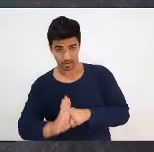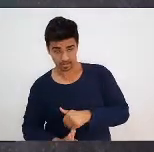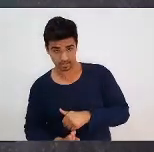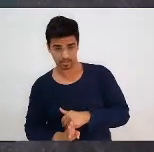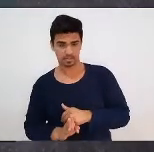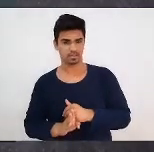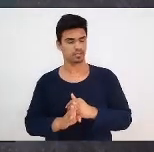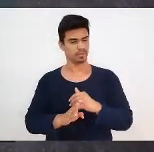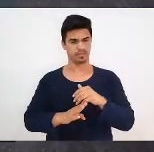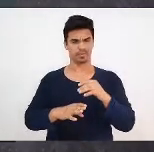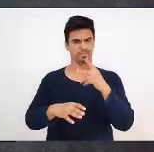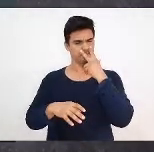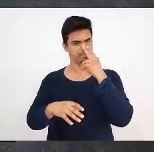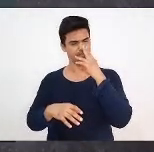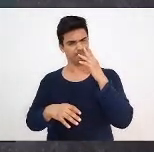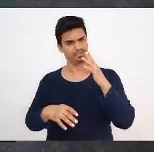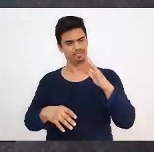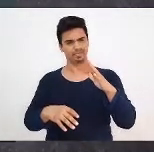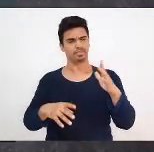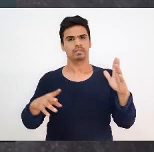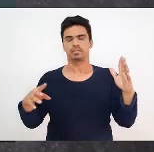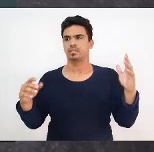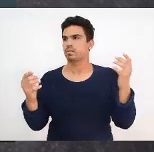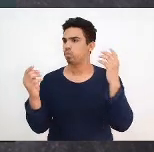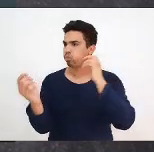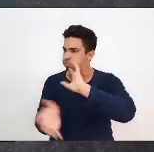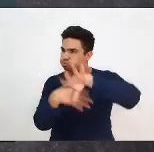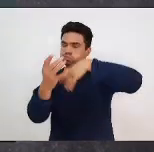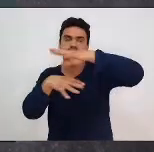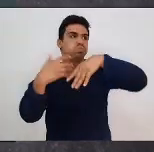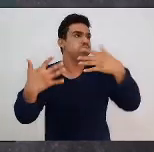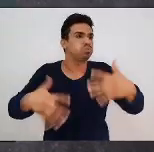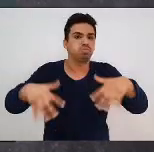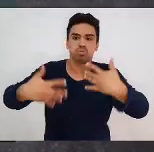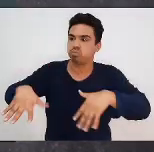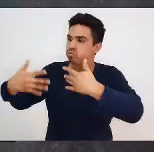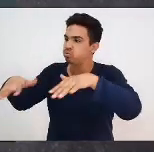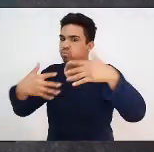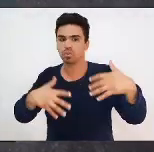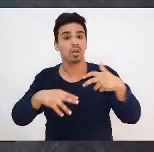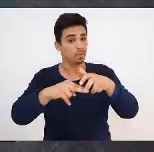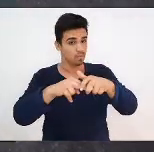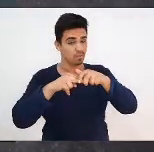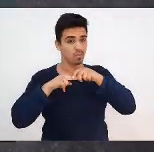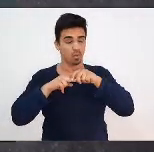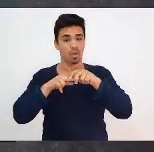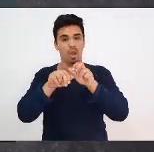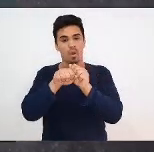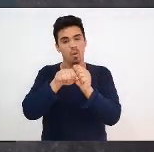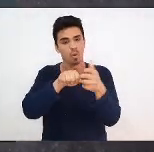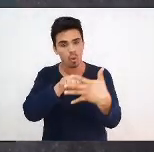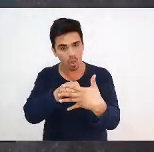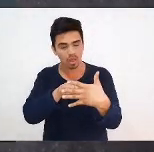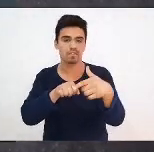uma grande pandemia que todos estamos vivendo e que nos impôs isolamento social